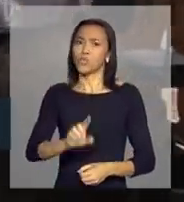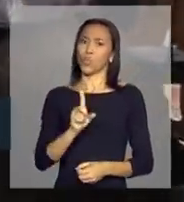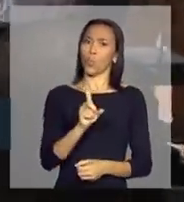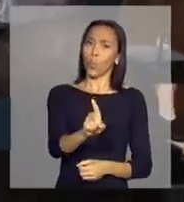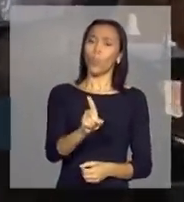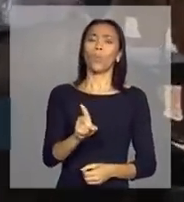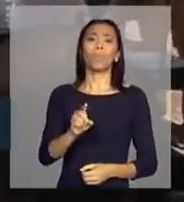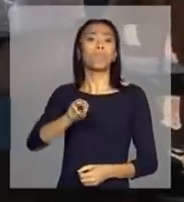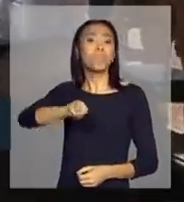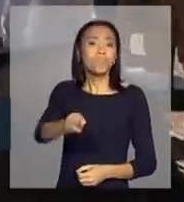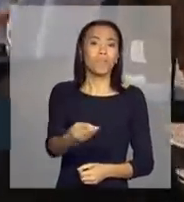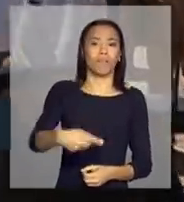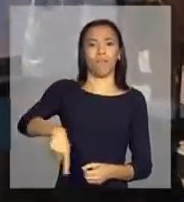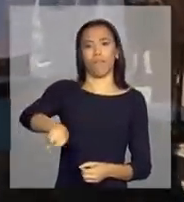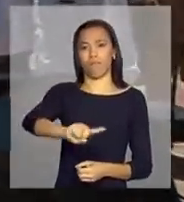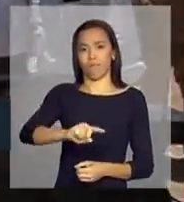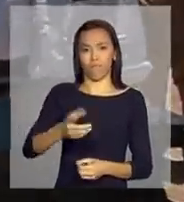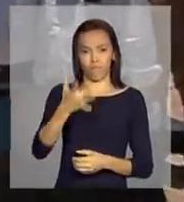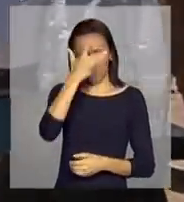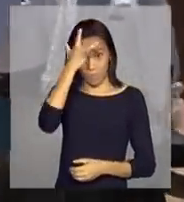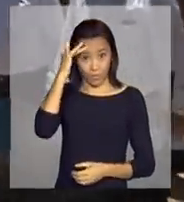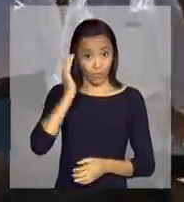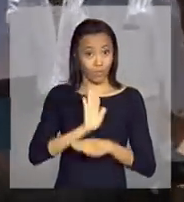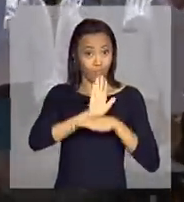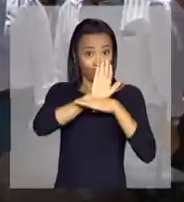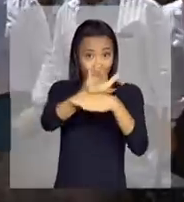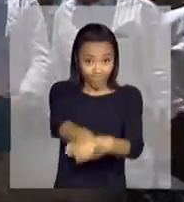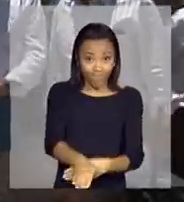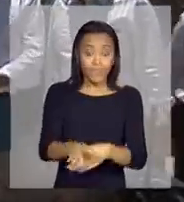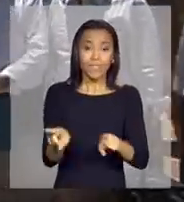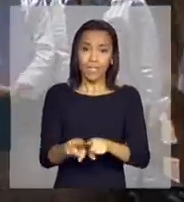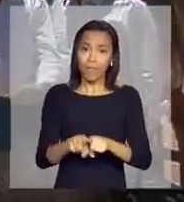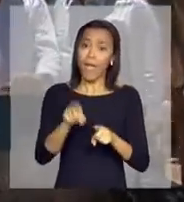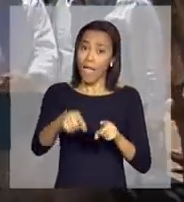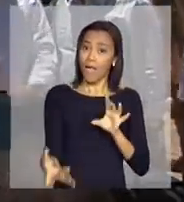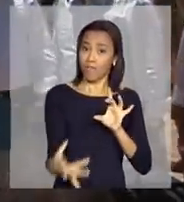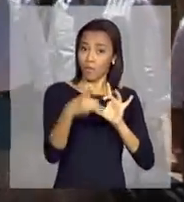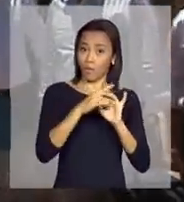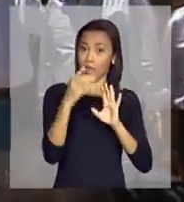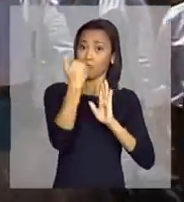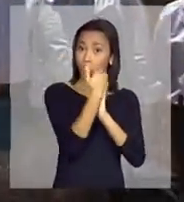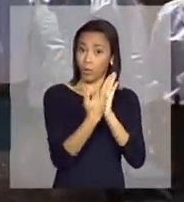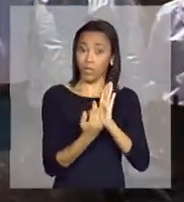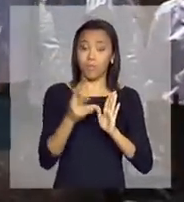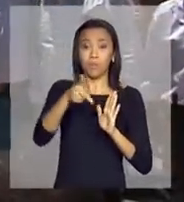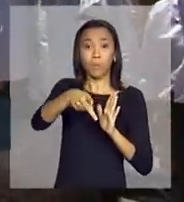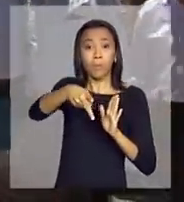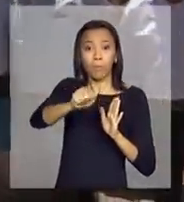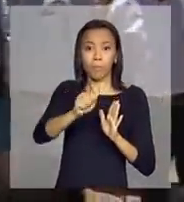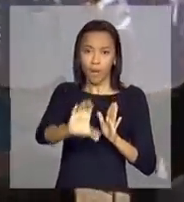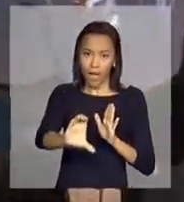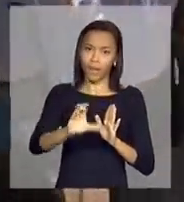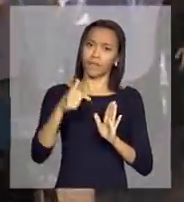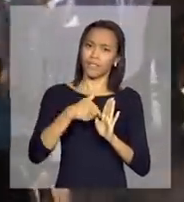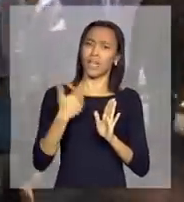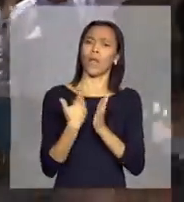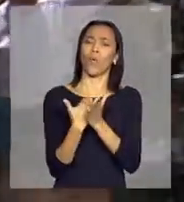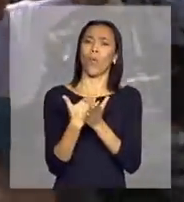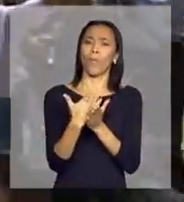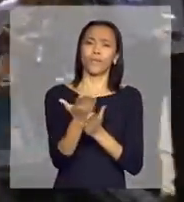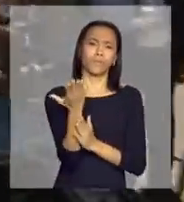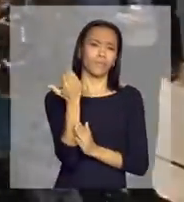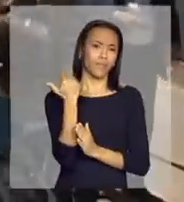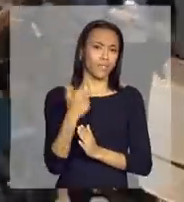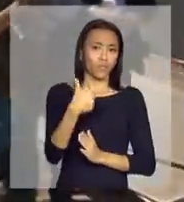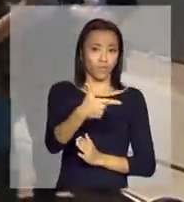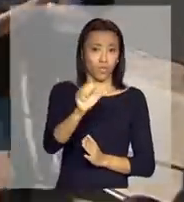milhão de pessoas. Parte do programa de aceleração do crescimento e empreendimento, que está em operação desde o